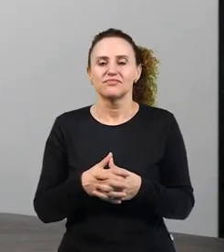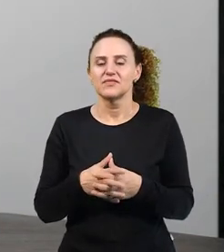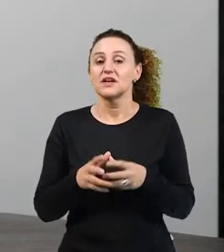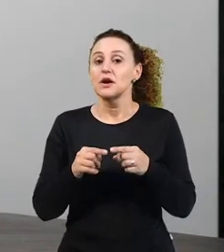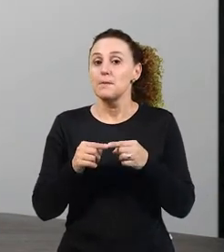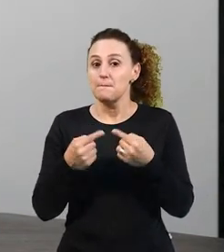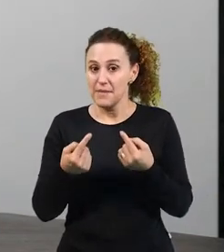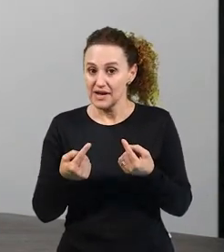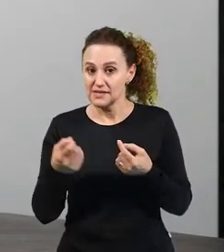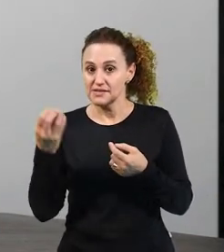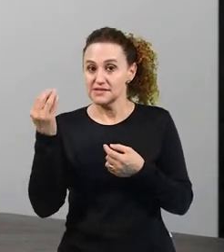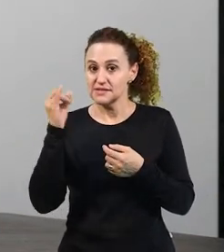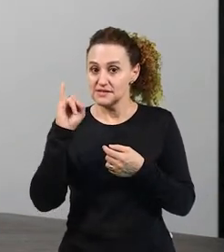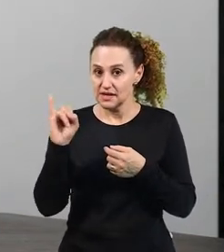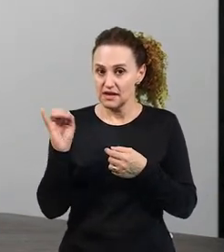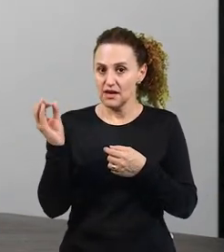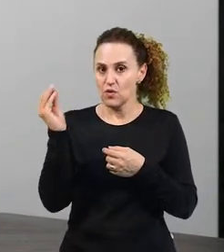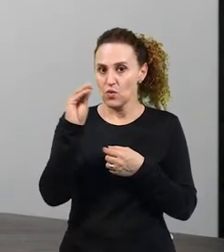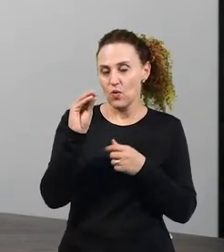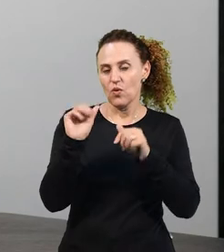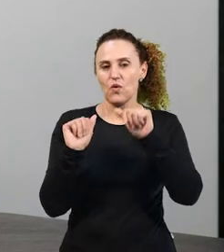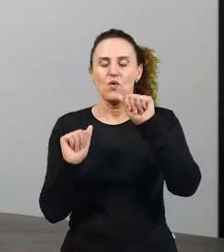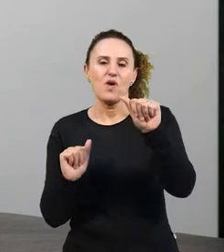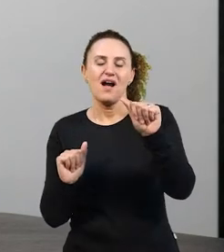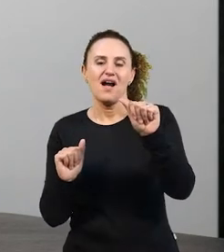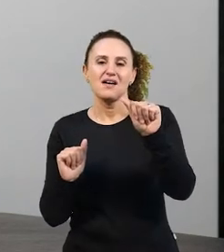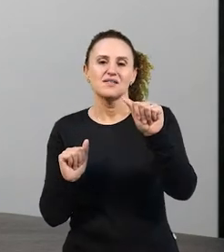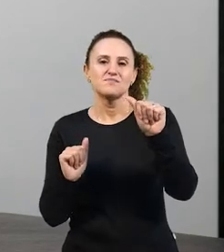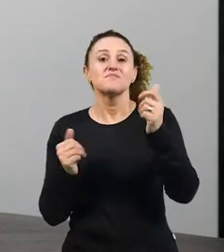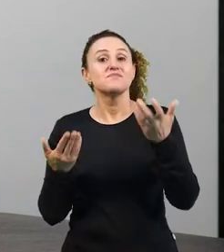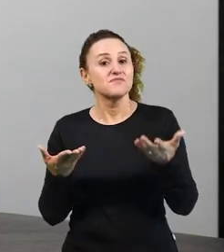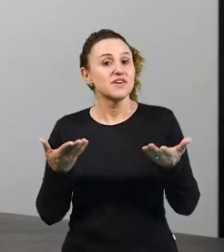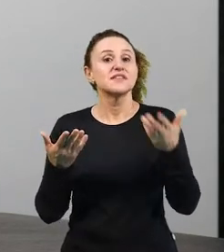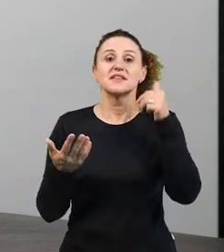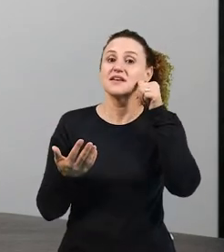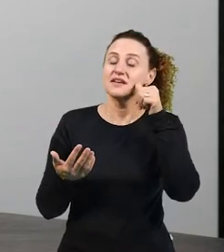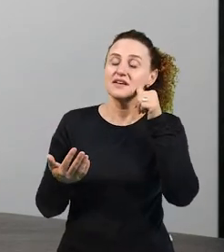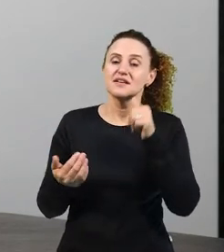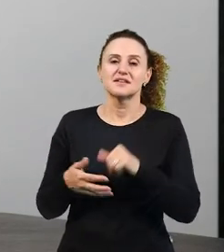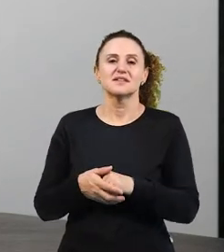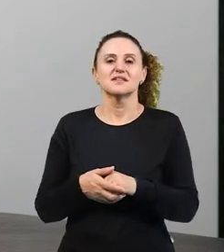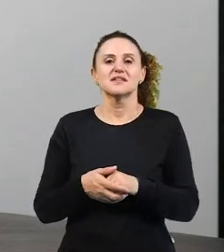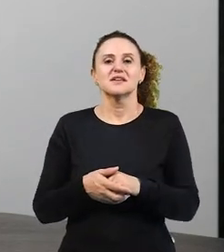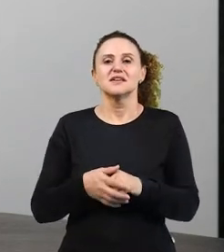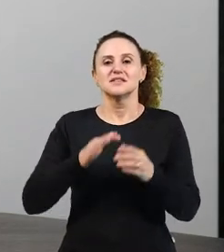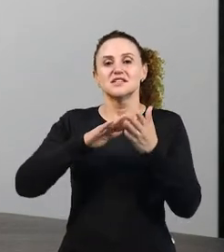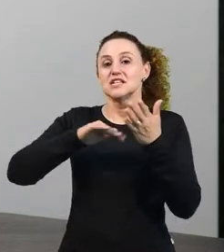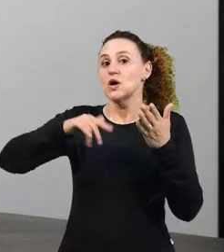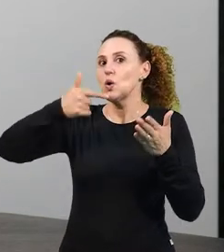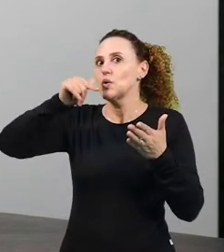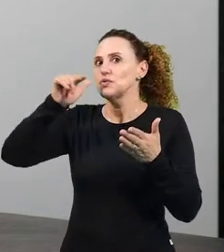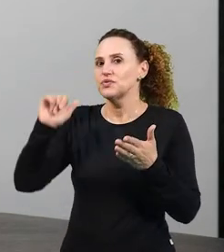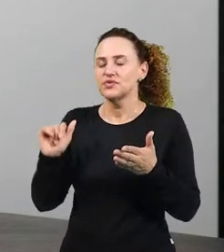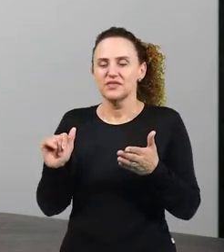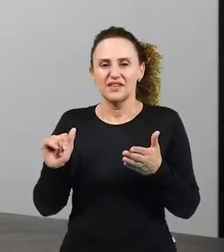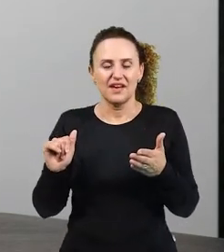vai ter uma oposição, a ausência do A é masculina, a presença do A é feminina, quer dizer que